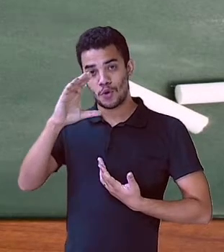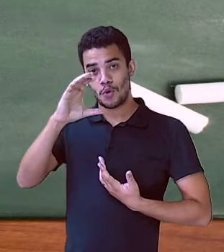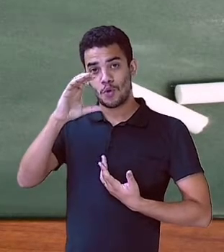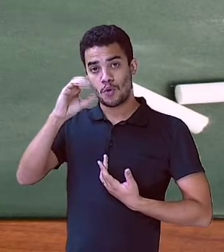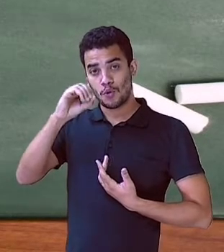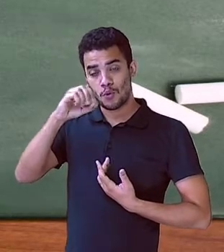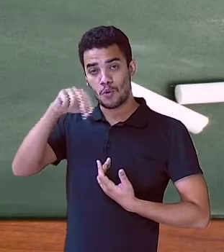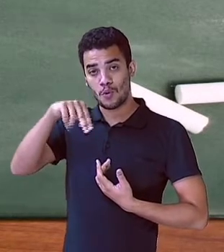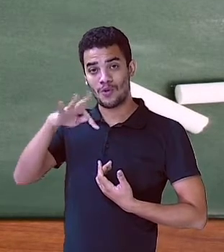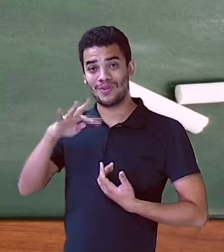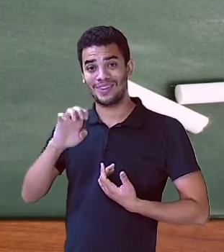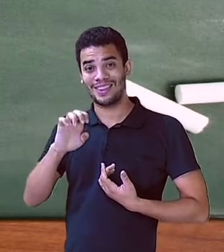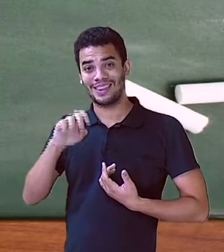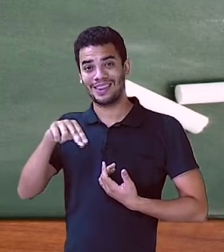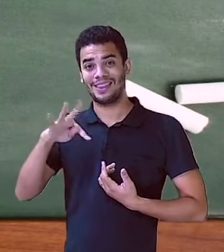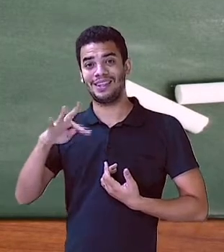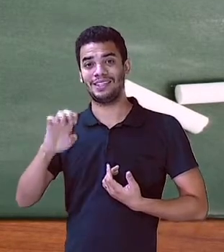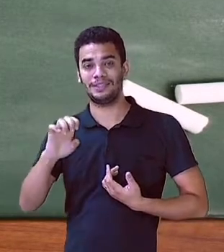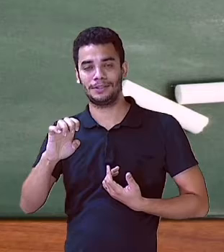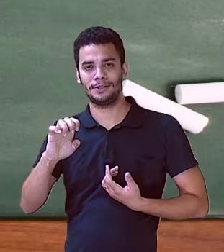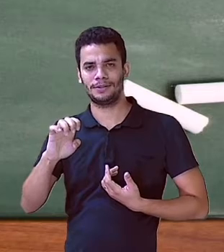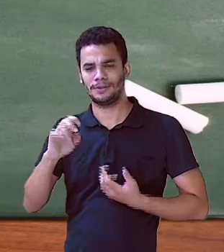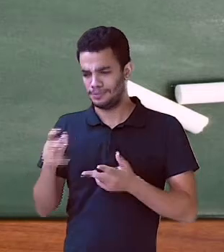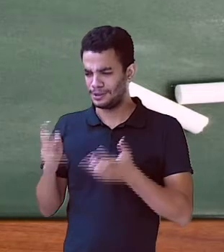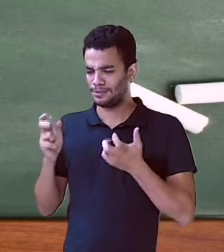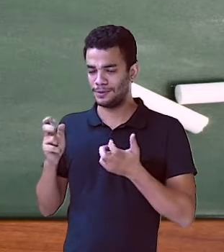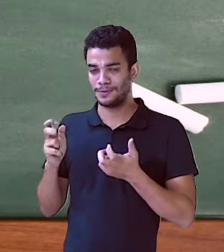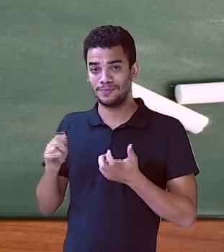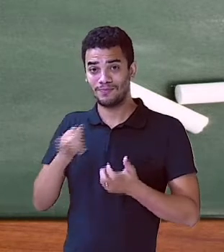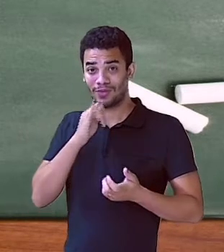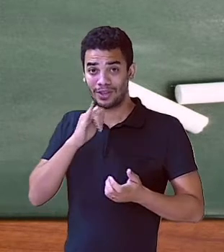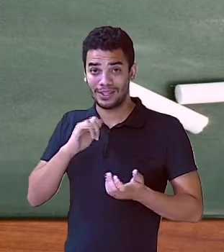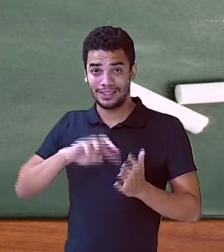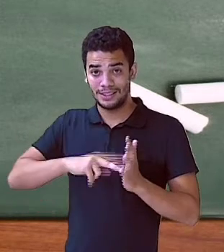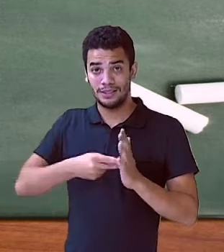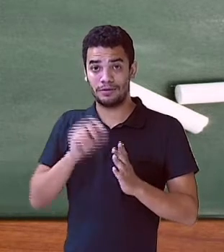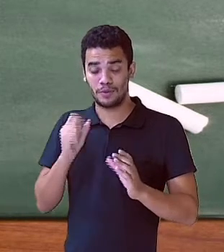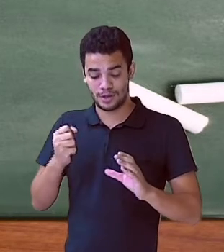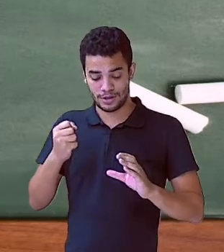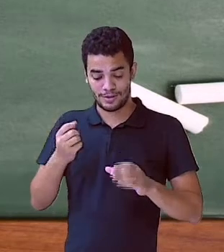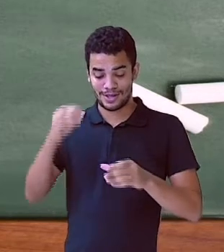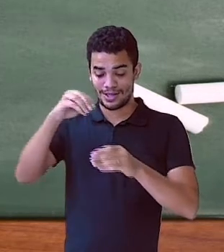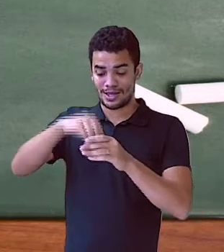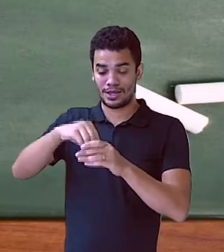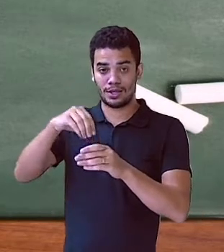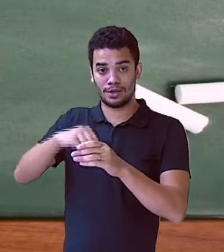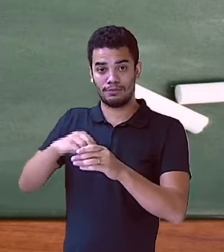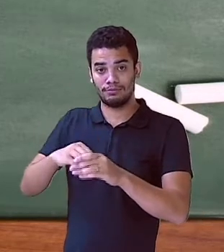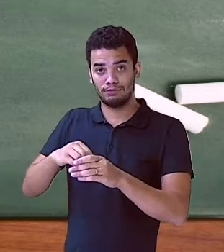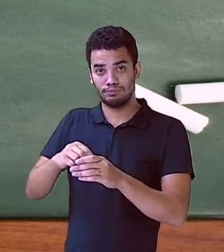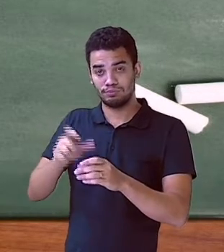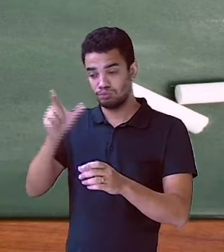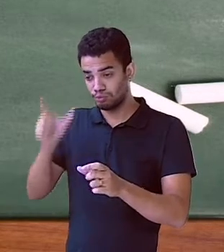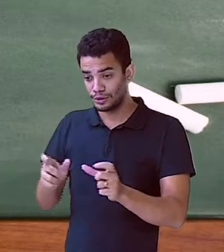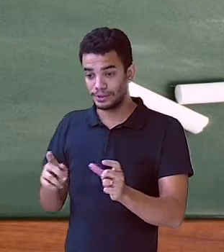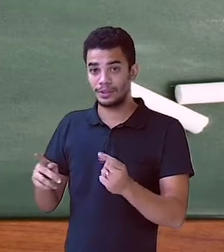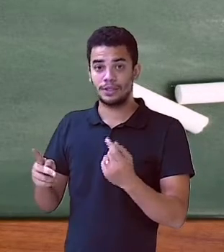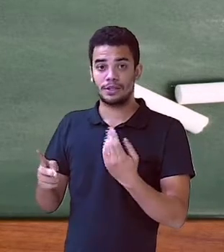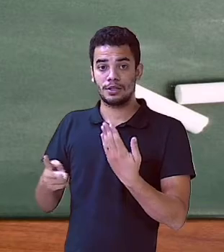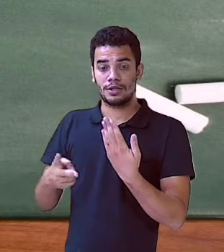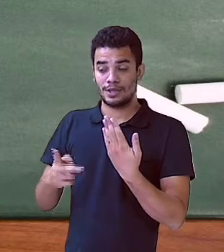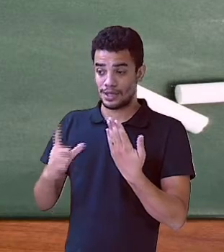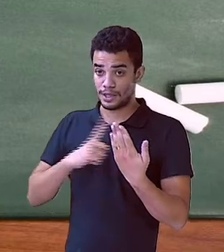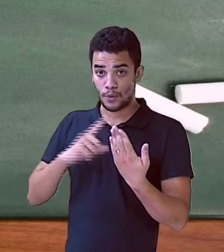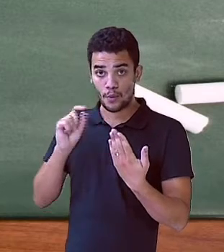Que eu tenho dois núcleos. Eu tenho um verbo que é principal, que é o verbo saiu aí, um verbo nocional, que indica uma ação.